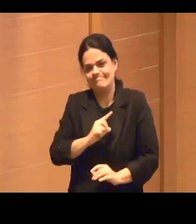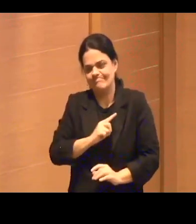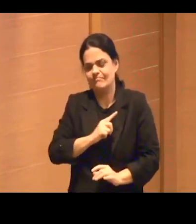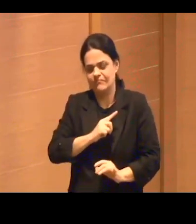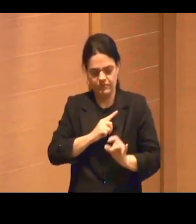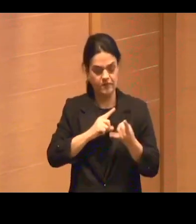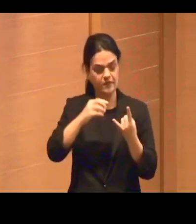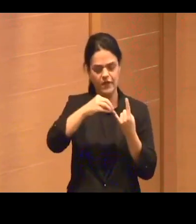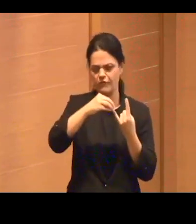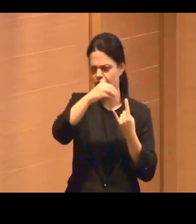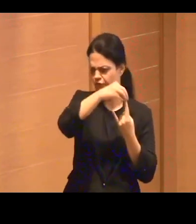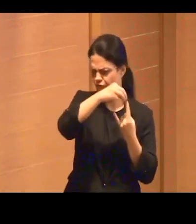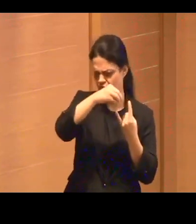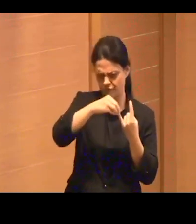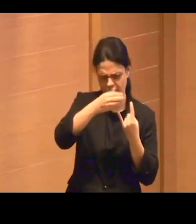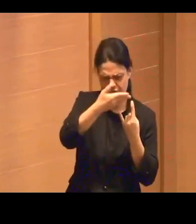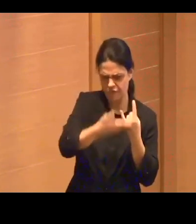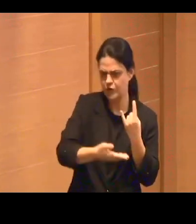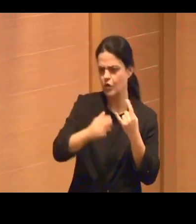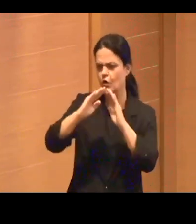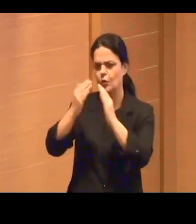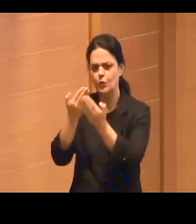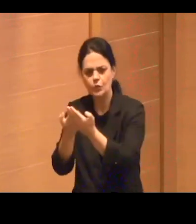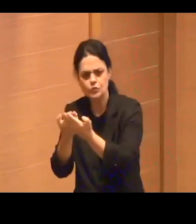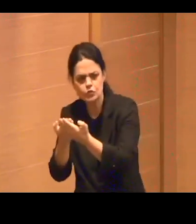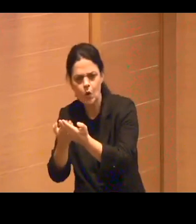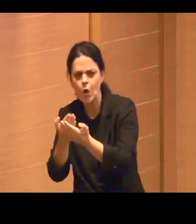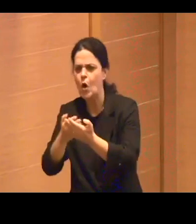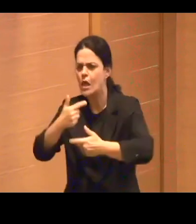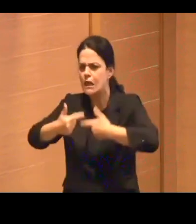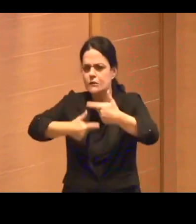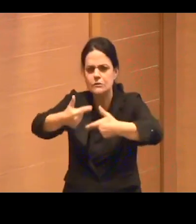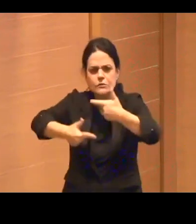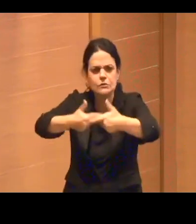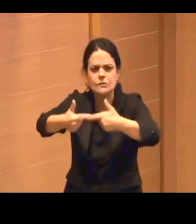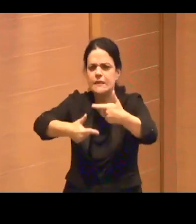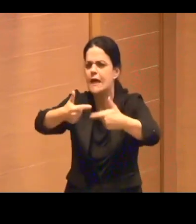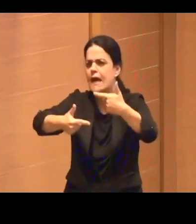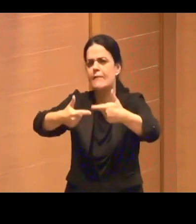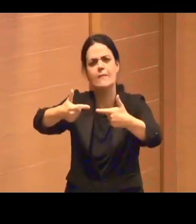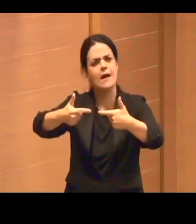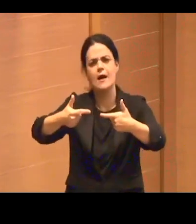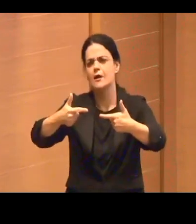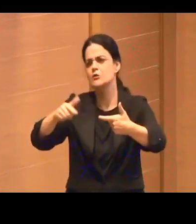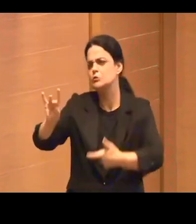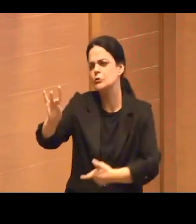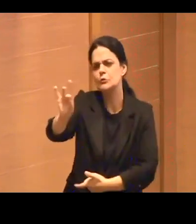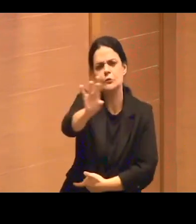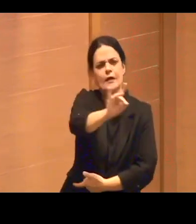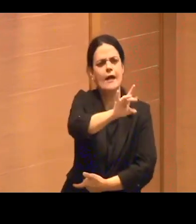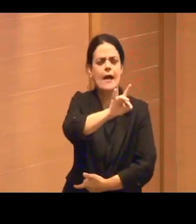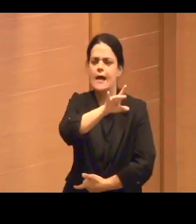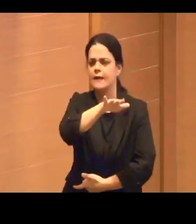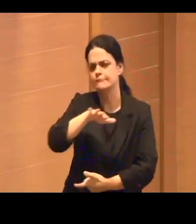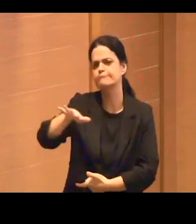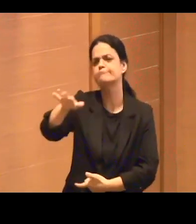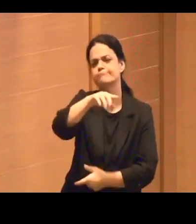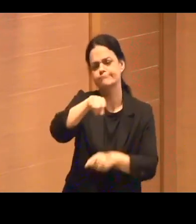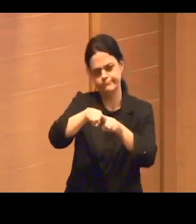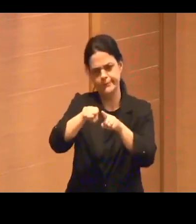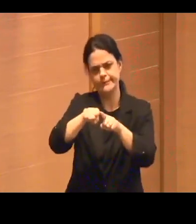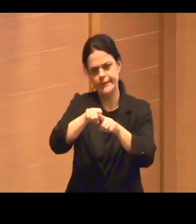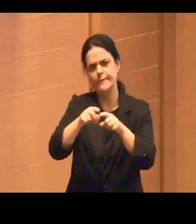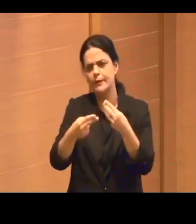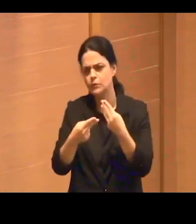Fiocruz, pela escola, pelo trabalho de vocês no campus, e obviamente pelo SUS, eu vou falar um pouquinho mais